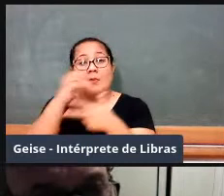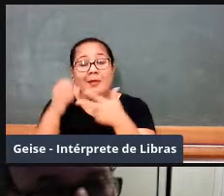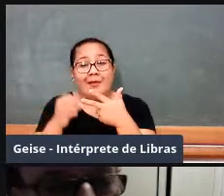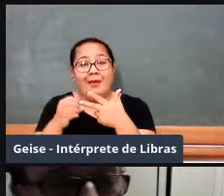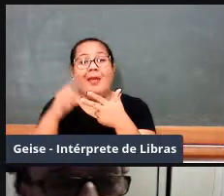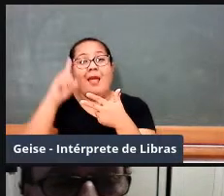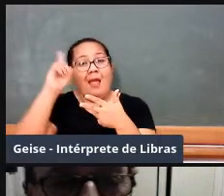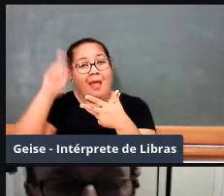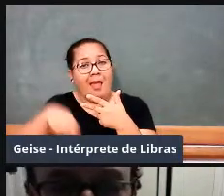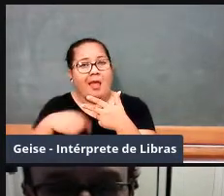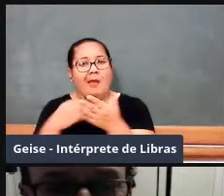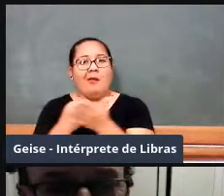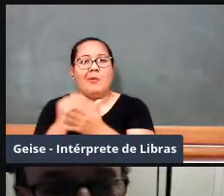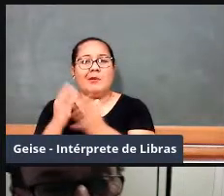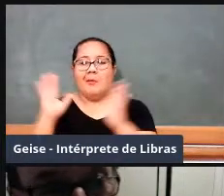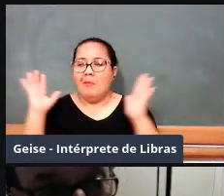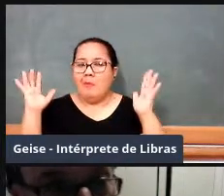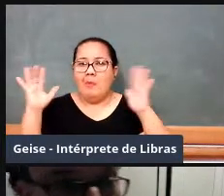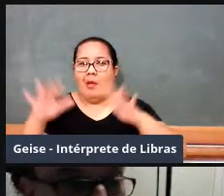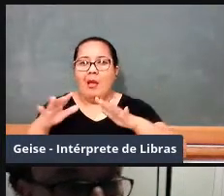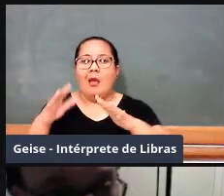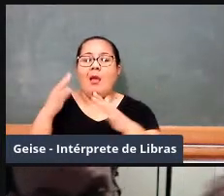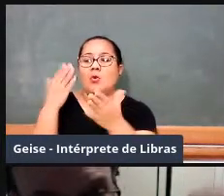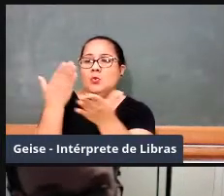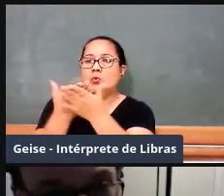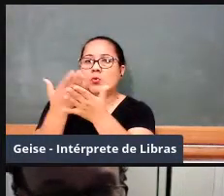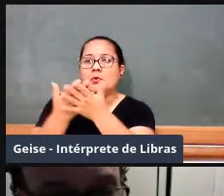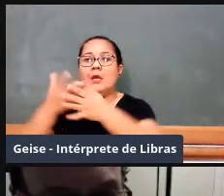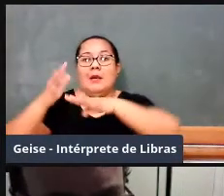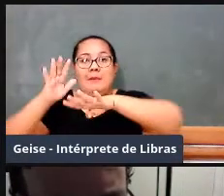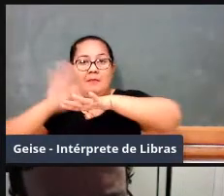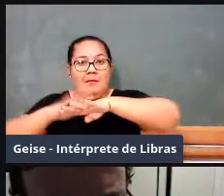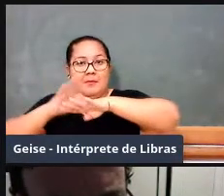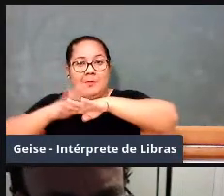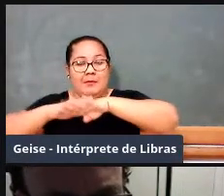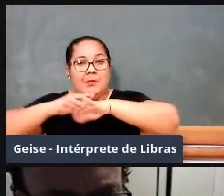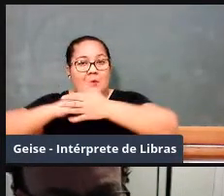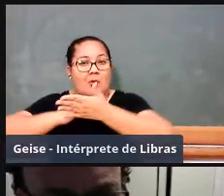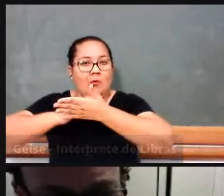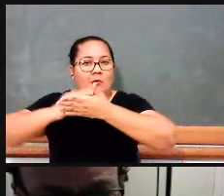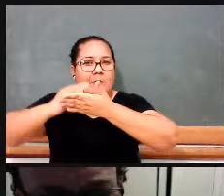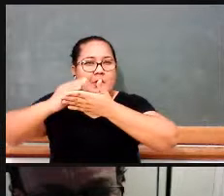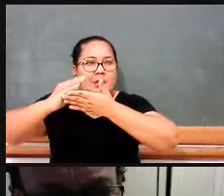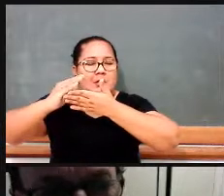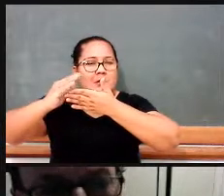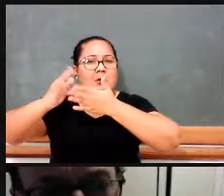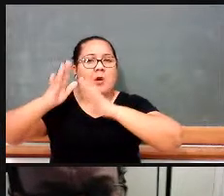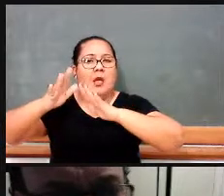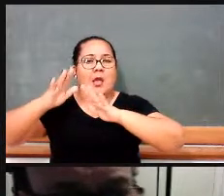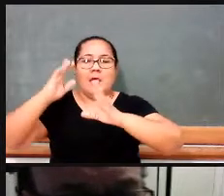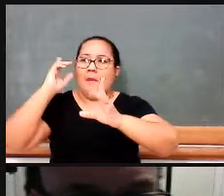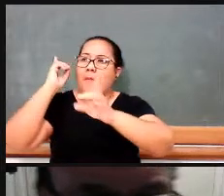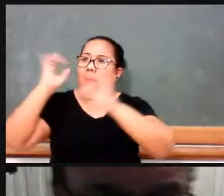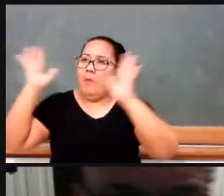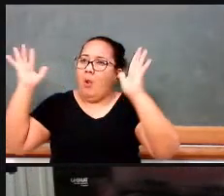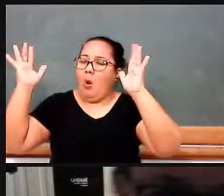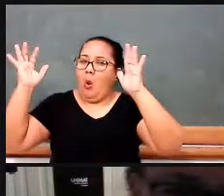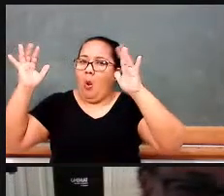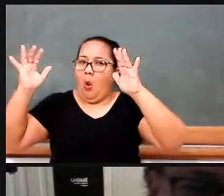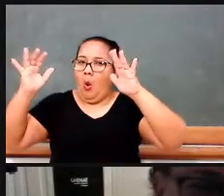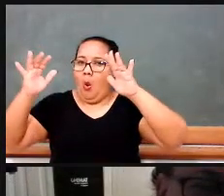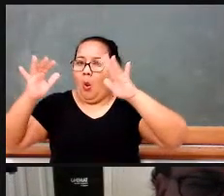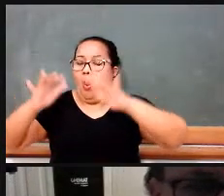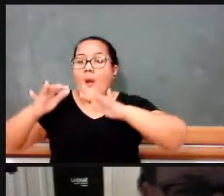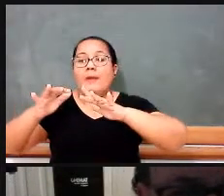Encontro Nacional de Educação Matemática, que um deles foi realizado, o penúltimo deles foi realizado